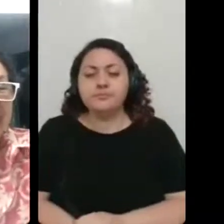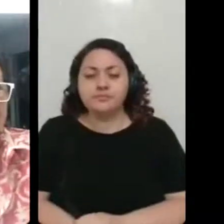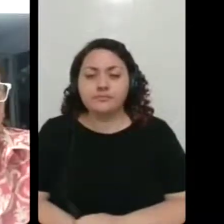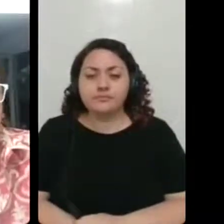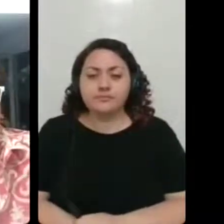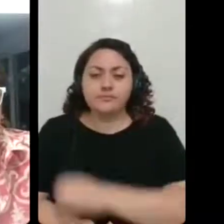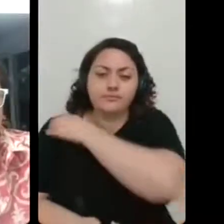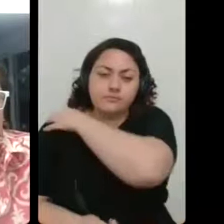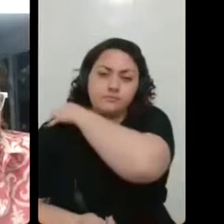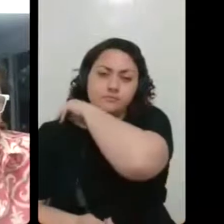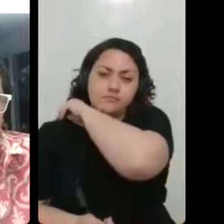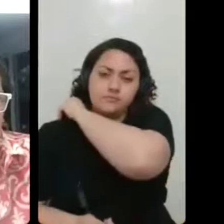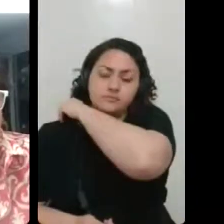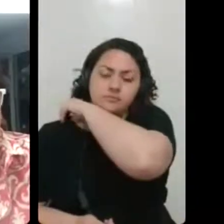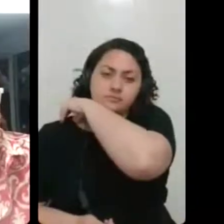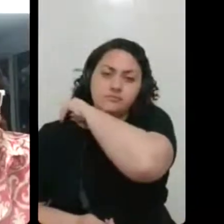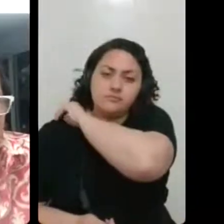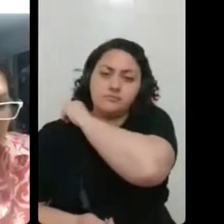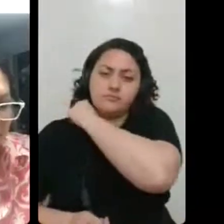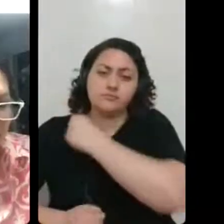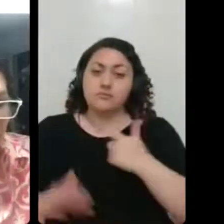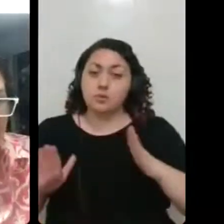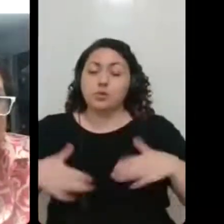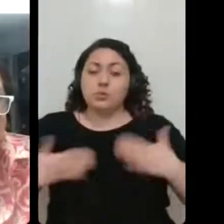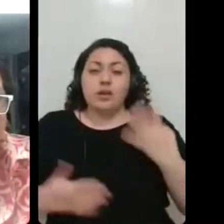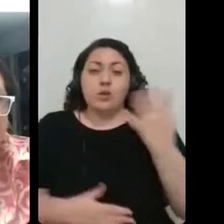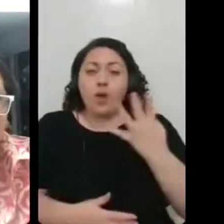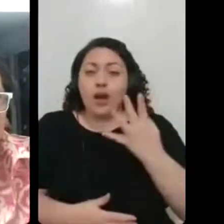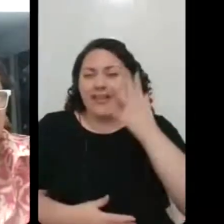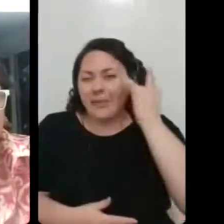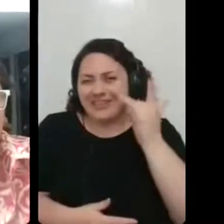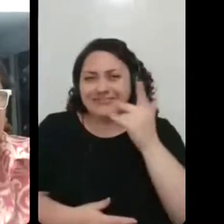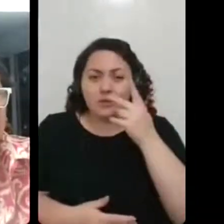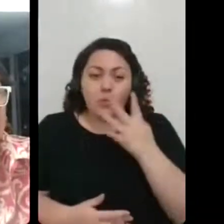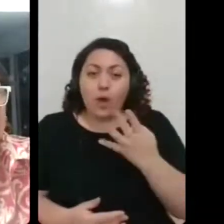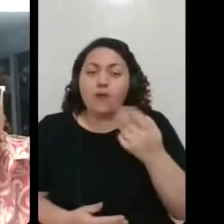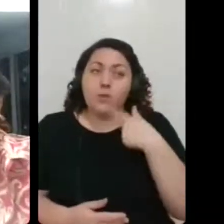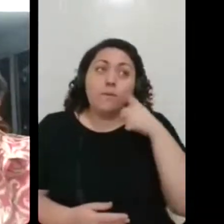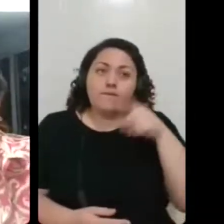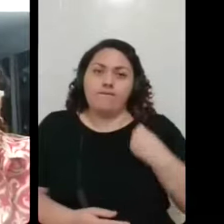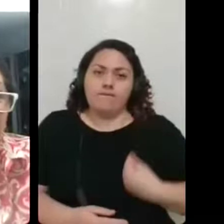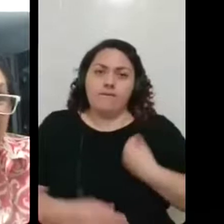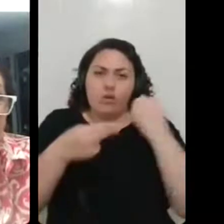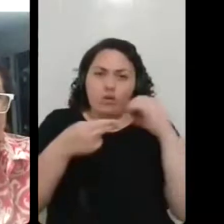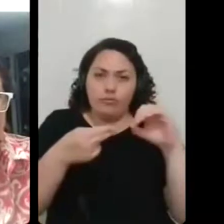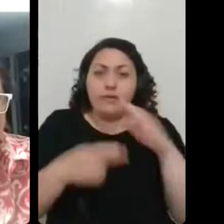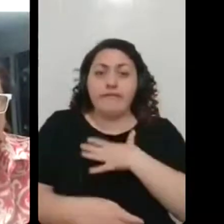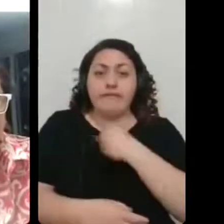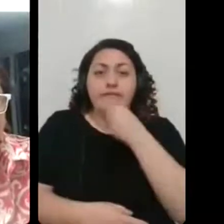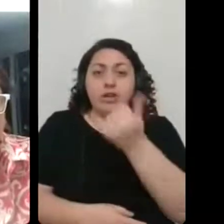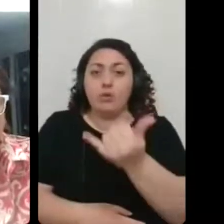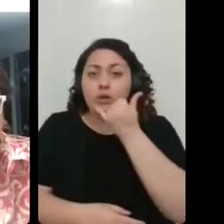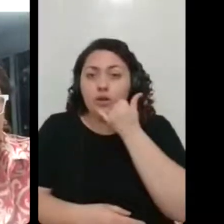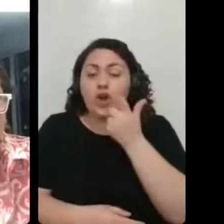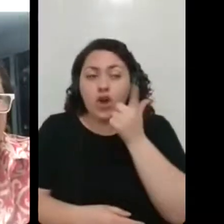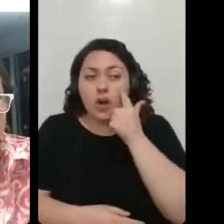E aí, qual foi a surpresa? Que na quarta-feira seguinte, eu estando aí na UFSA, o meu filho me liga e diz fulana positivou.